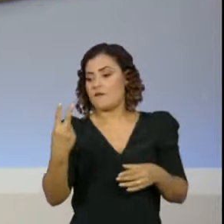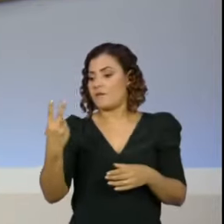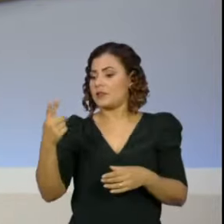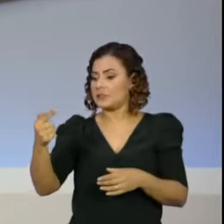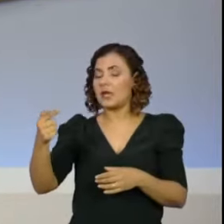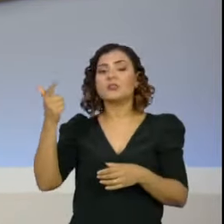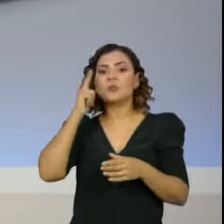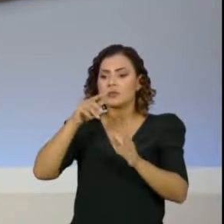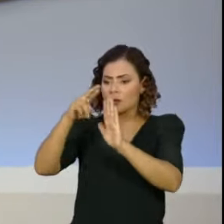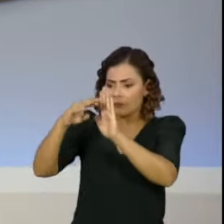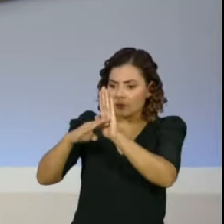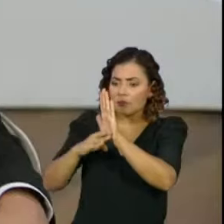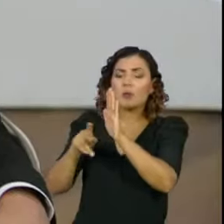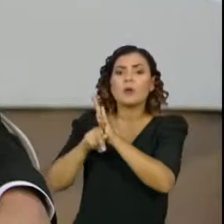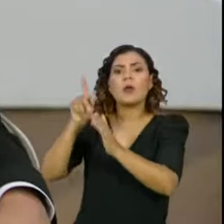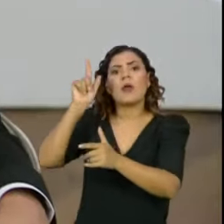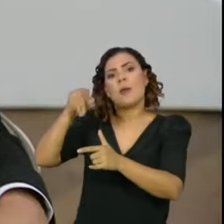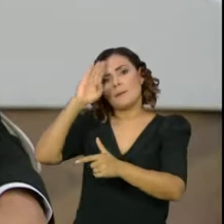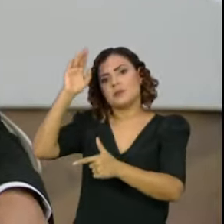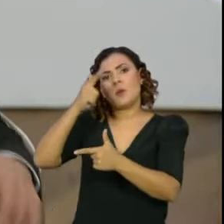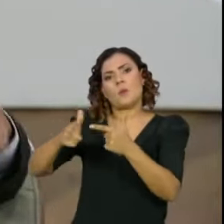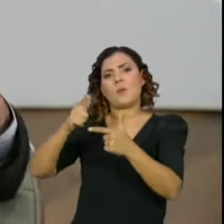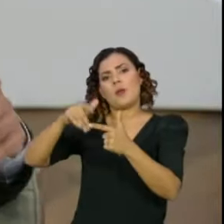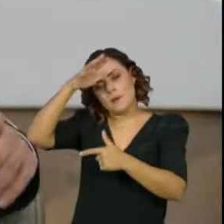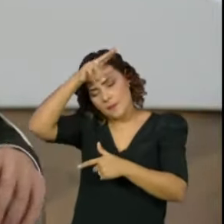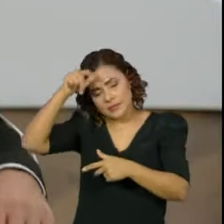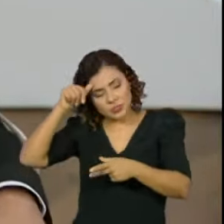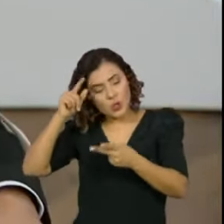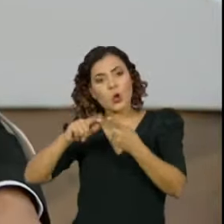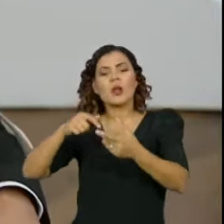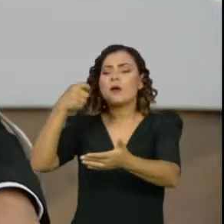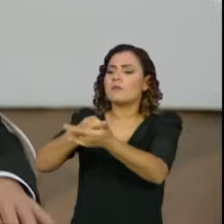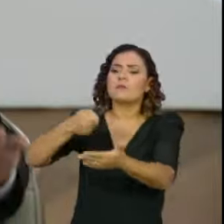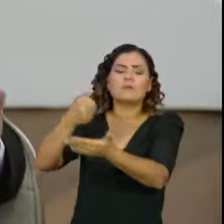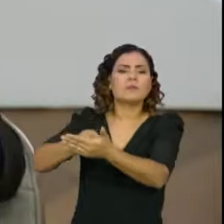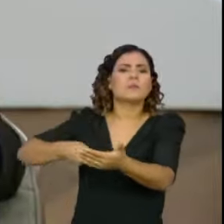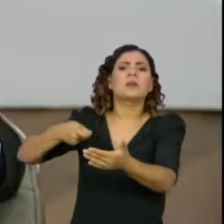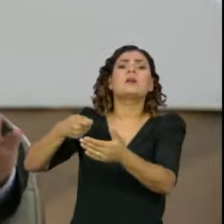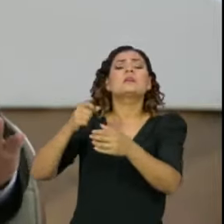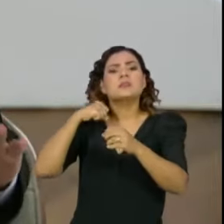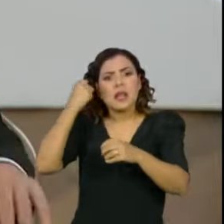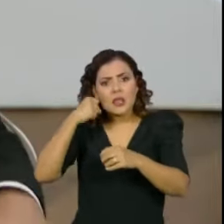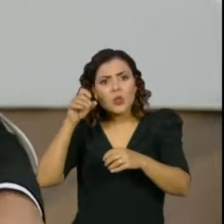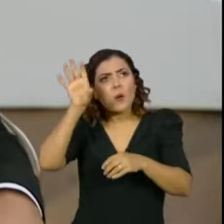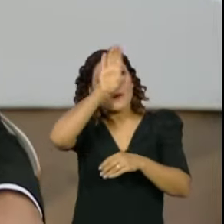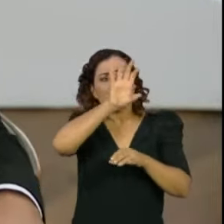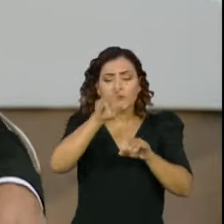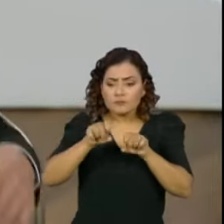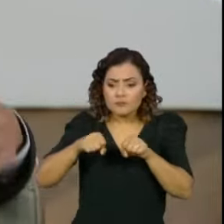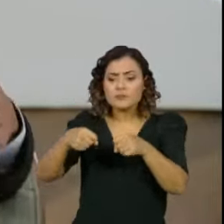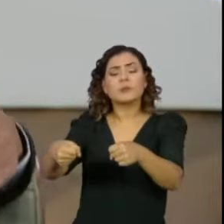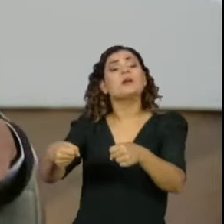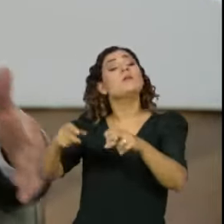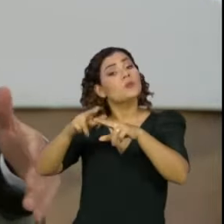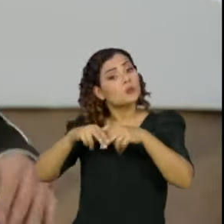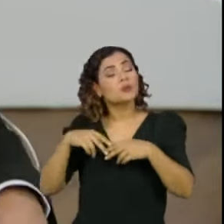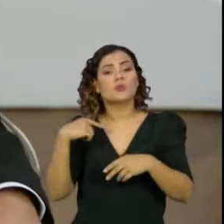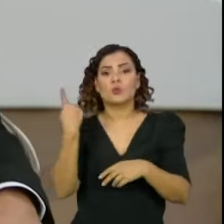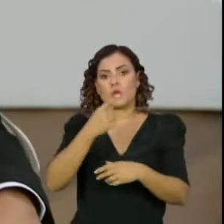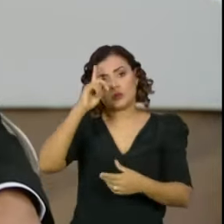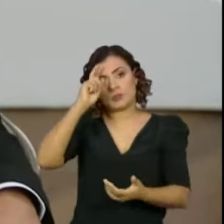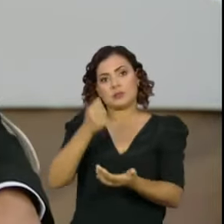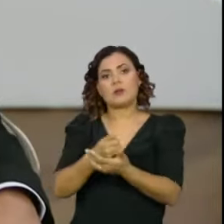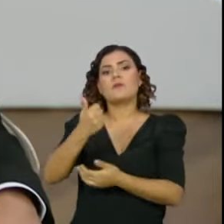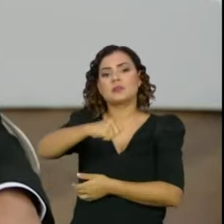fato determinado, que é o problema do Amazonas, da reivindicação desses senadores. Isso será avaliado à luz desses